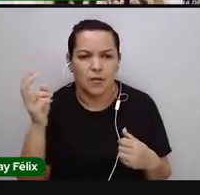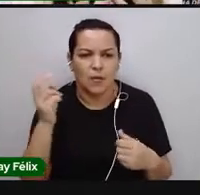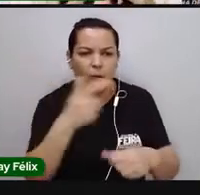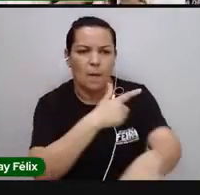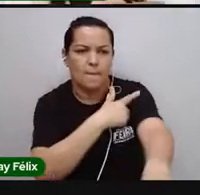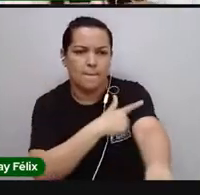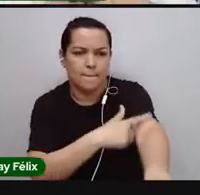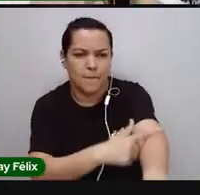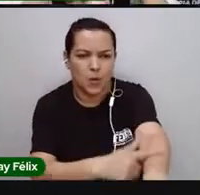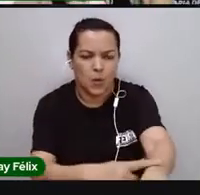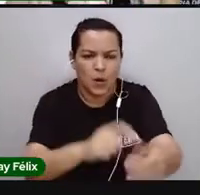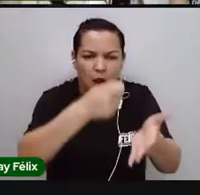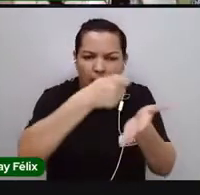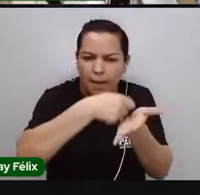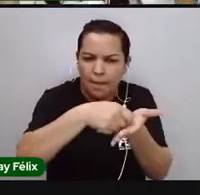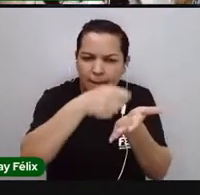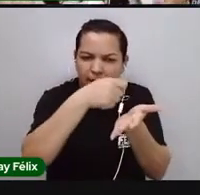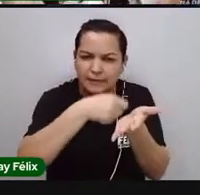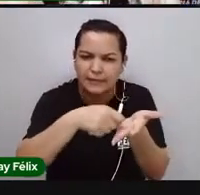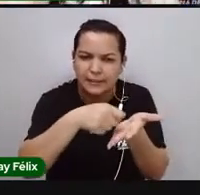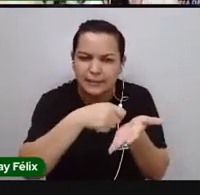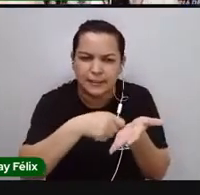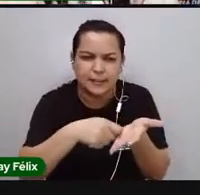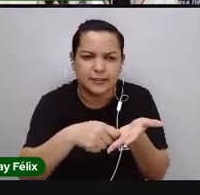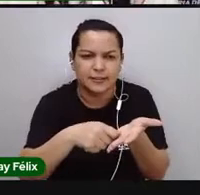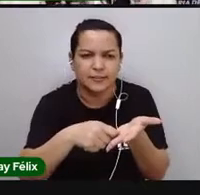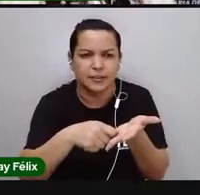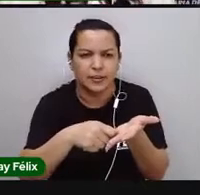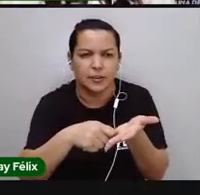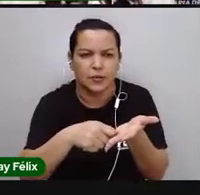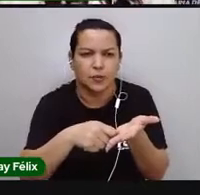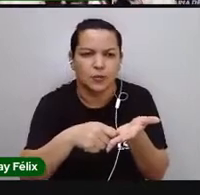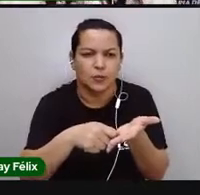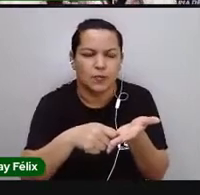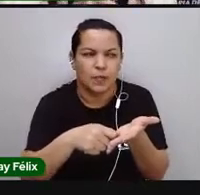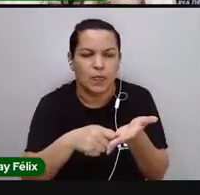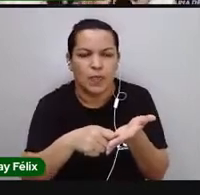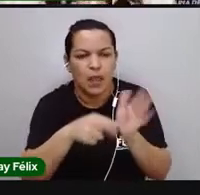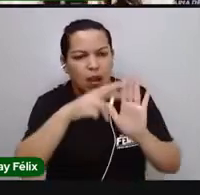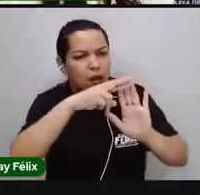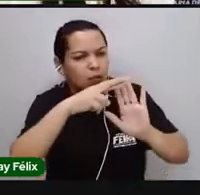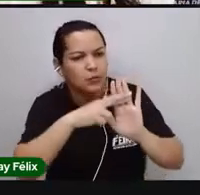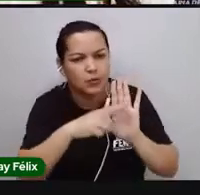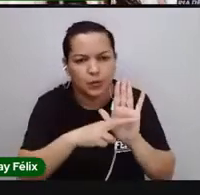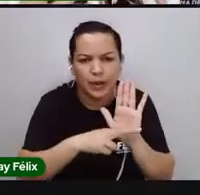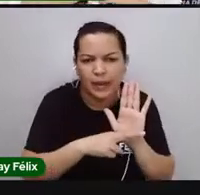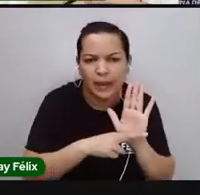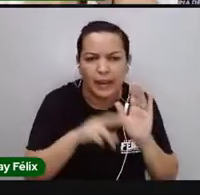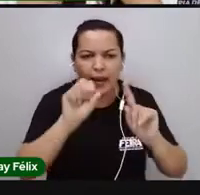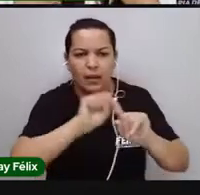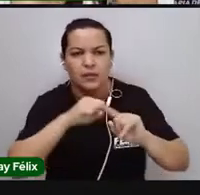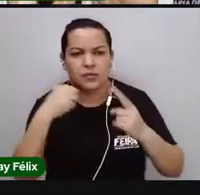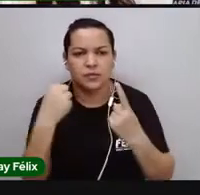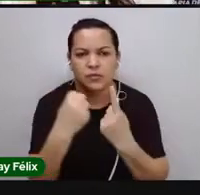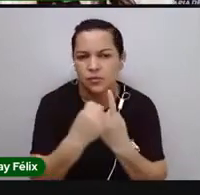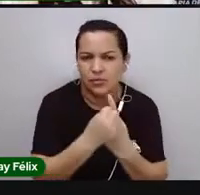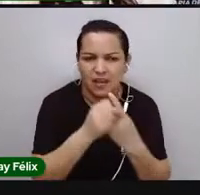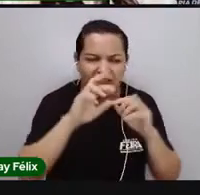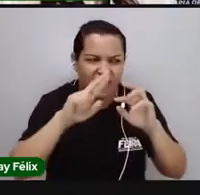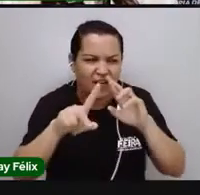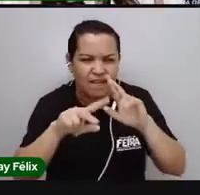de escrita. É um conjunto de normas sociais que nós